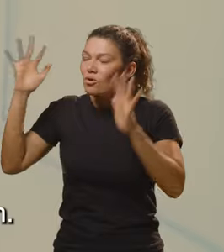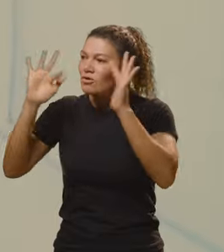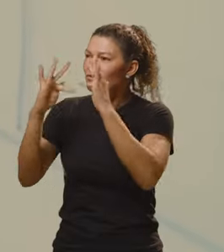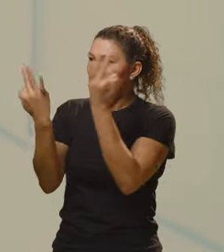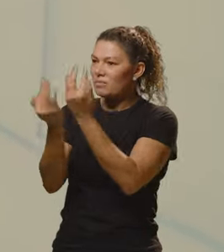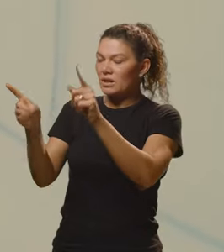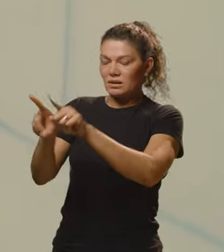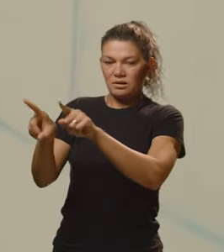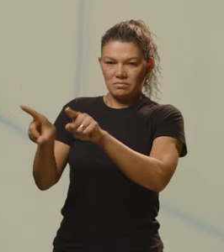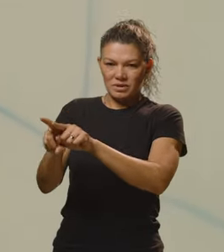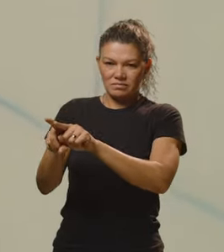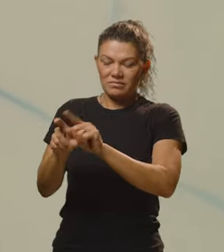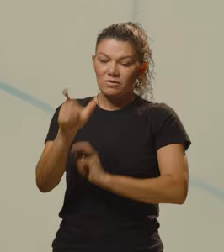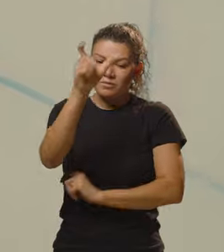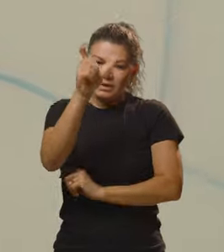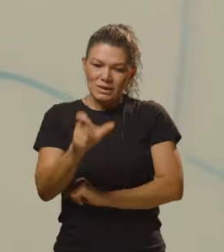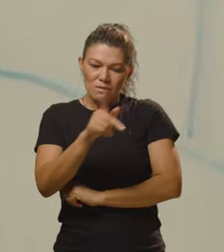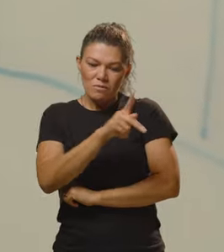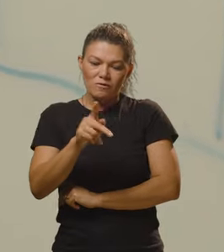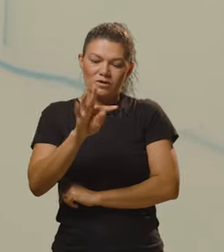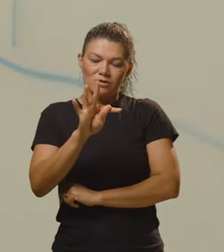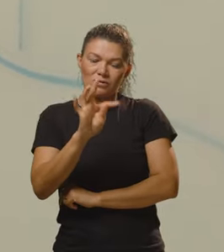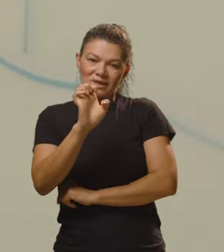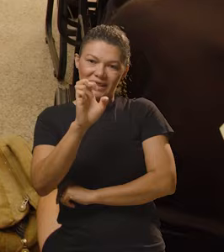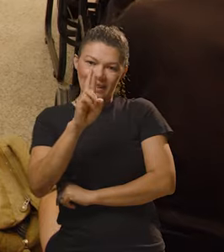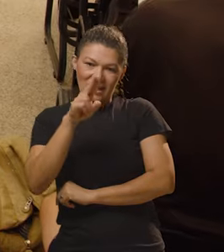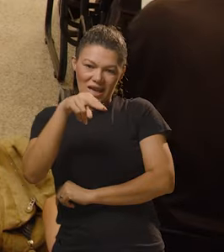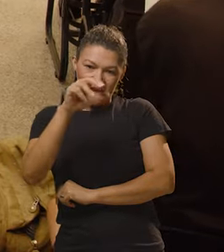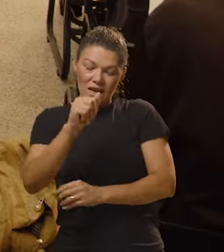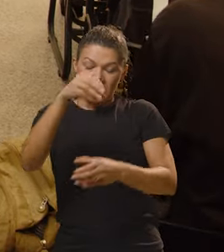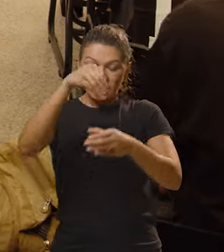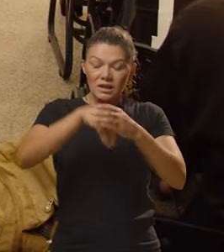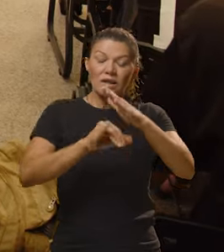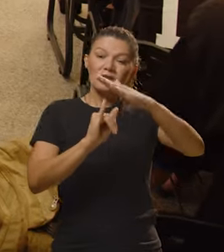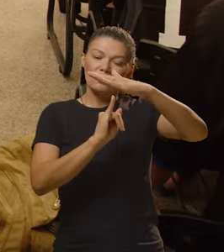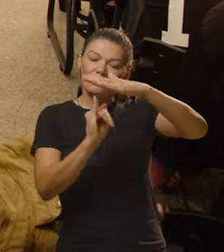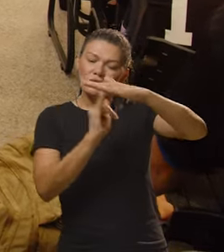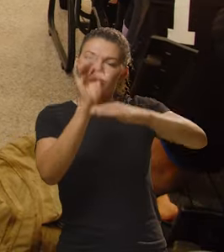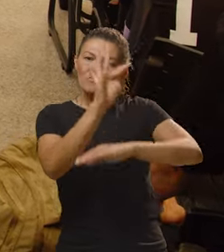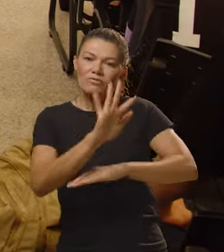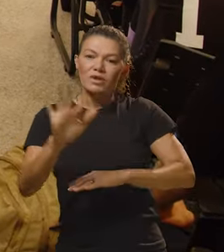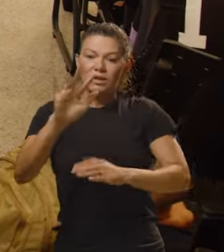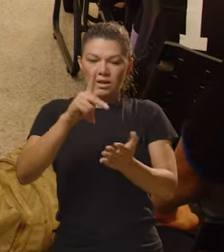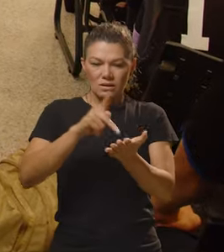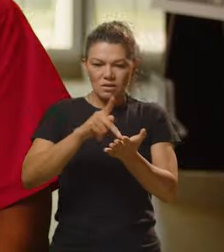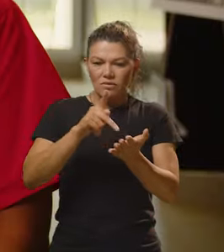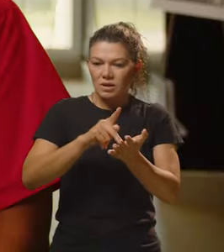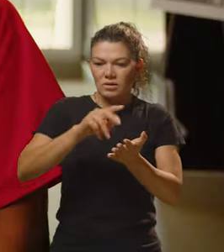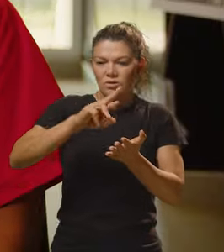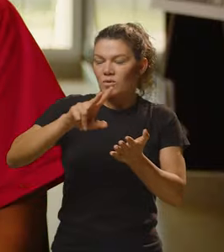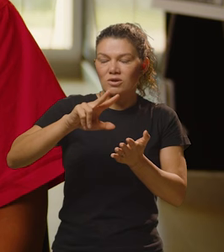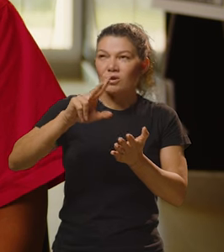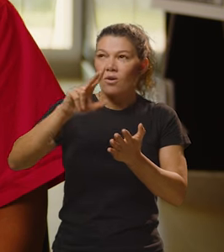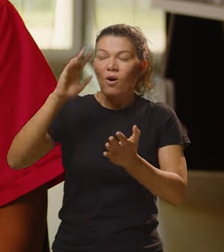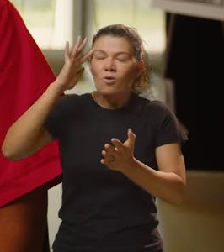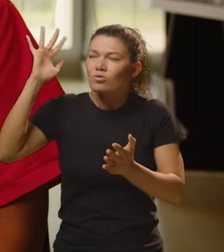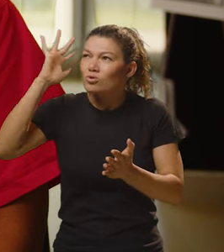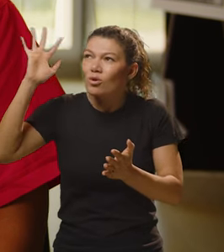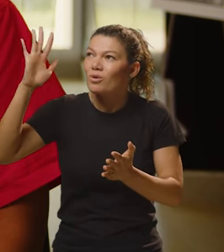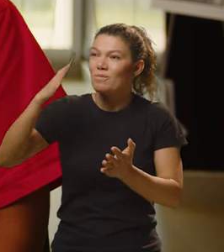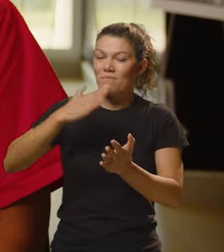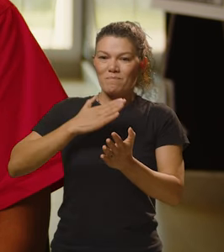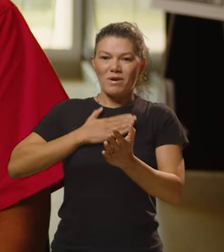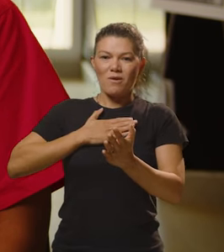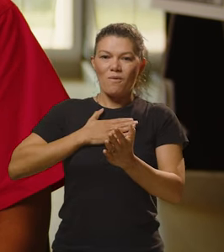também. Ser professor terena dentro do Instituto Federal, na verdade, não é só um sonho meu.